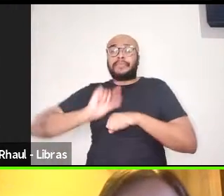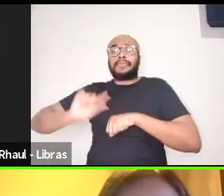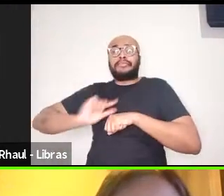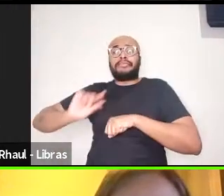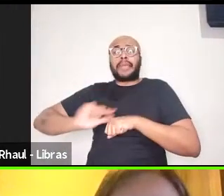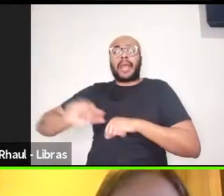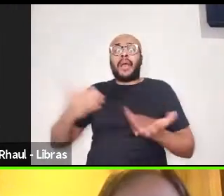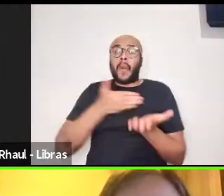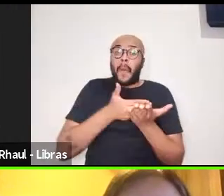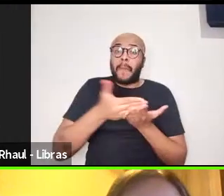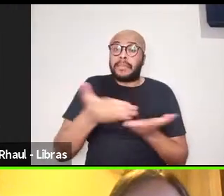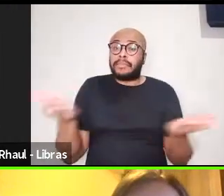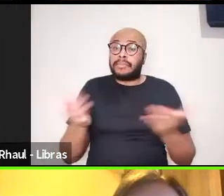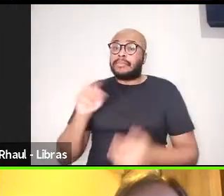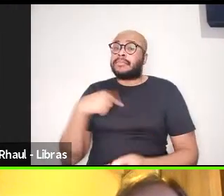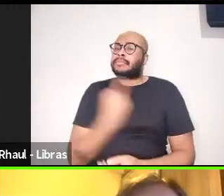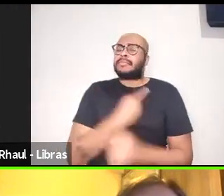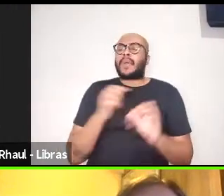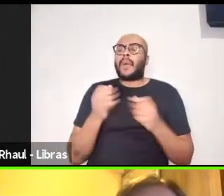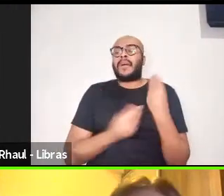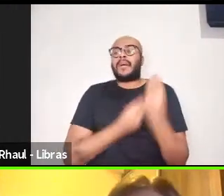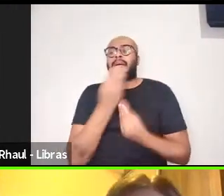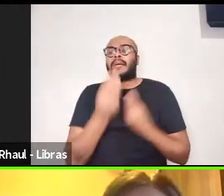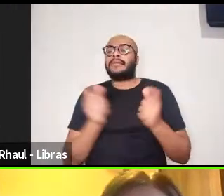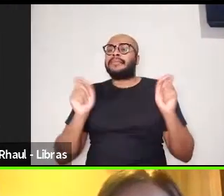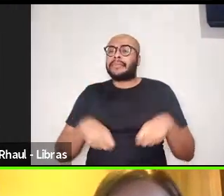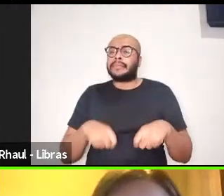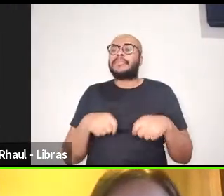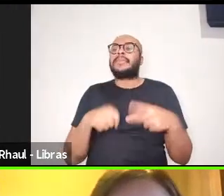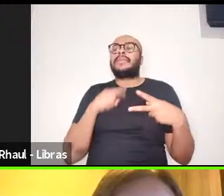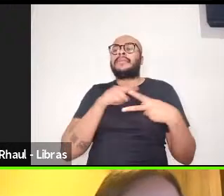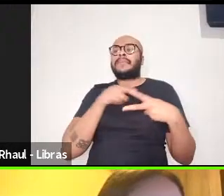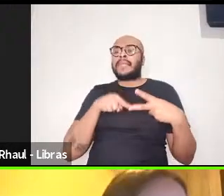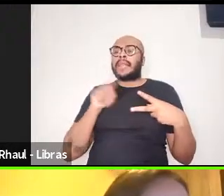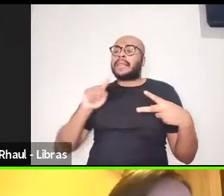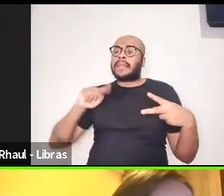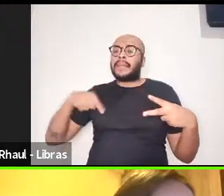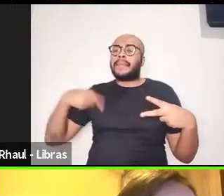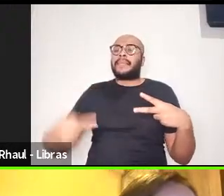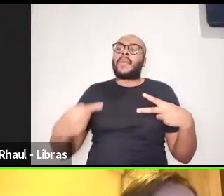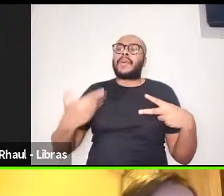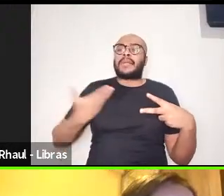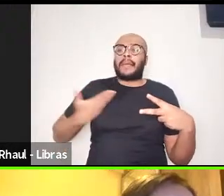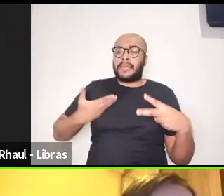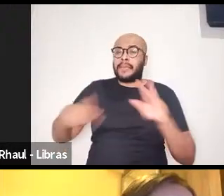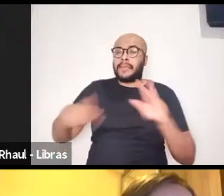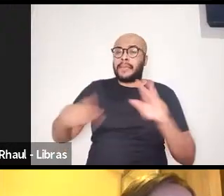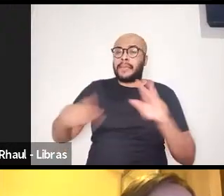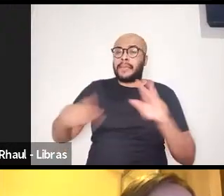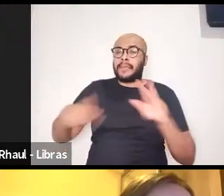nossa iniciativa congrega, acho que dois, depois os colegas da diretoria podem, é,